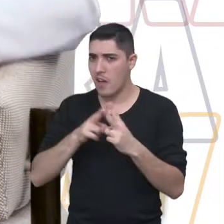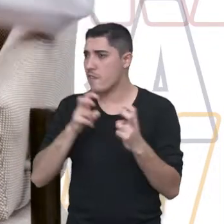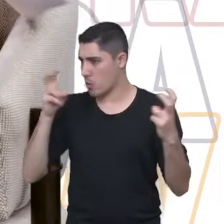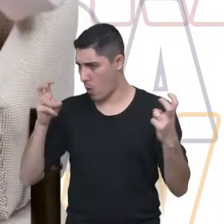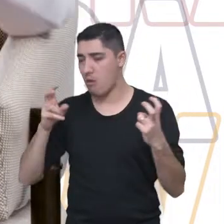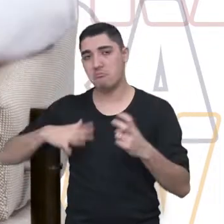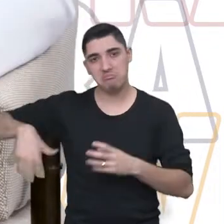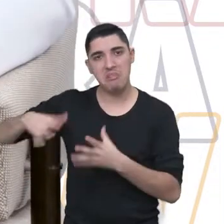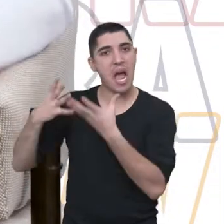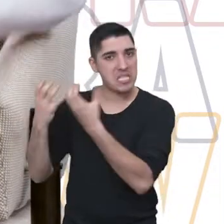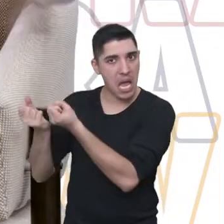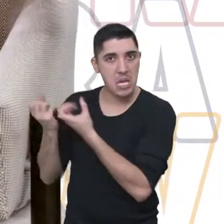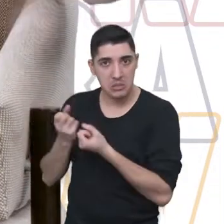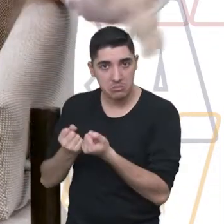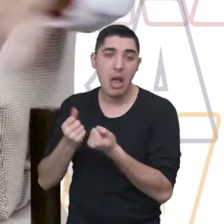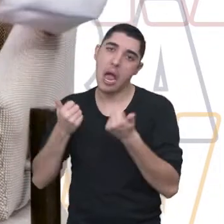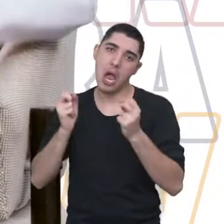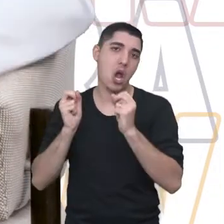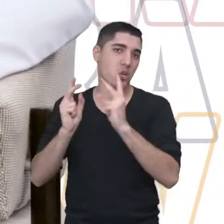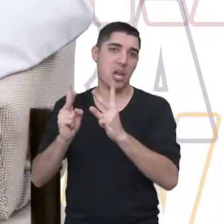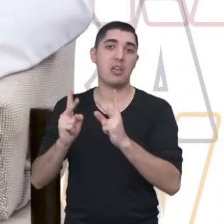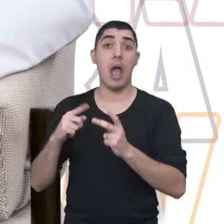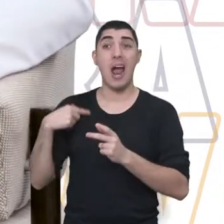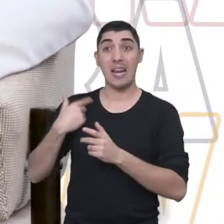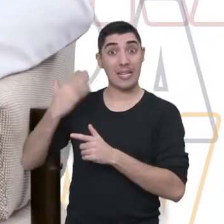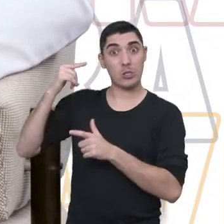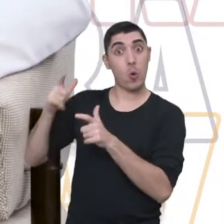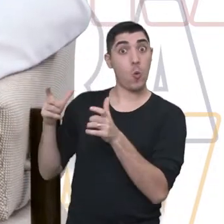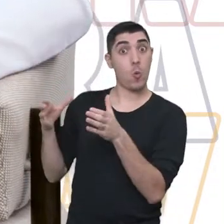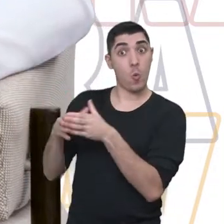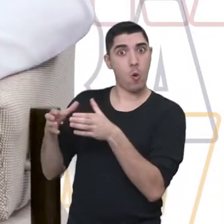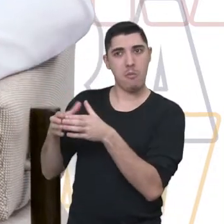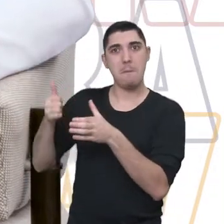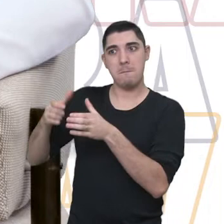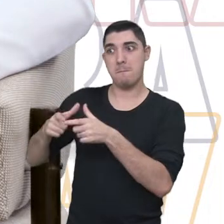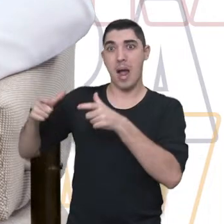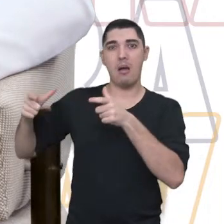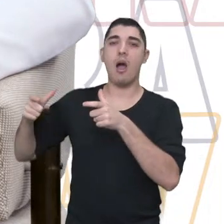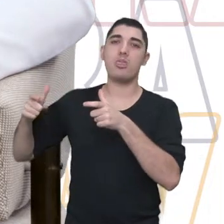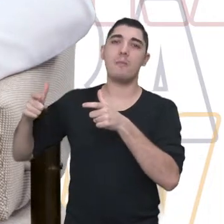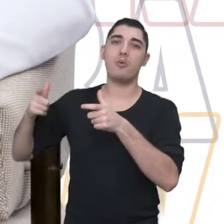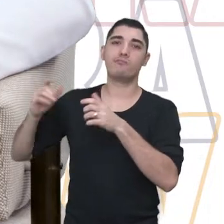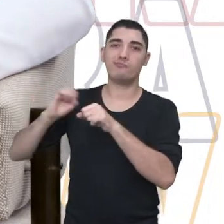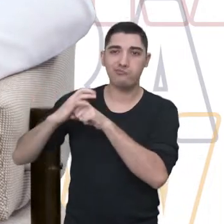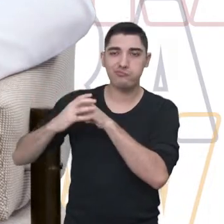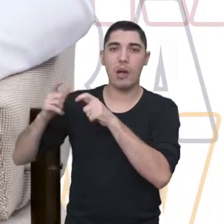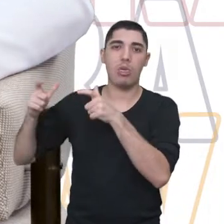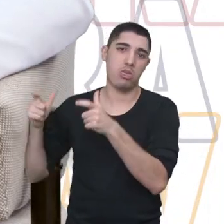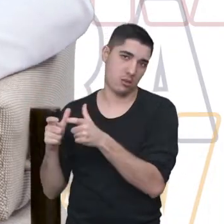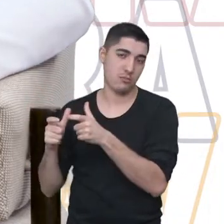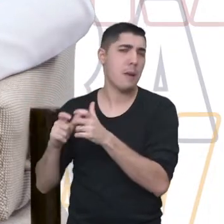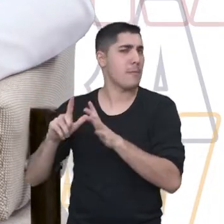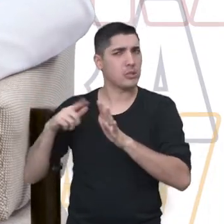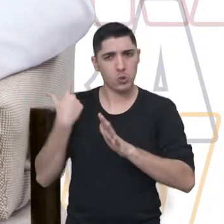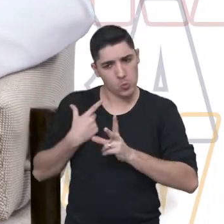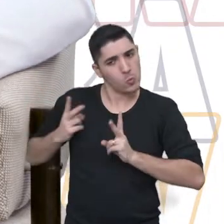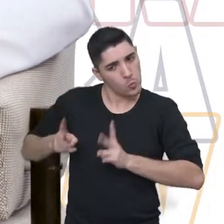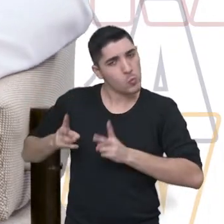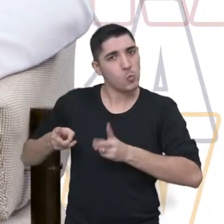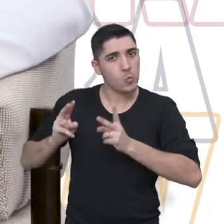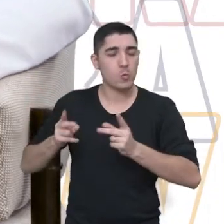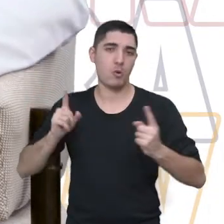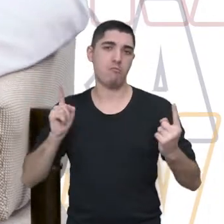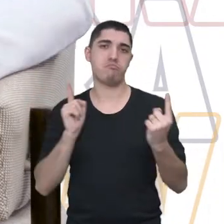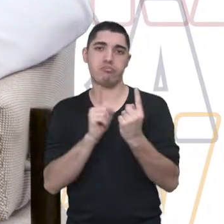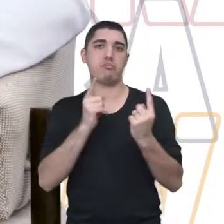atendendo. E o grupo bem reduzido, né? Quando tinha grupo. Mas continuamos atendendo. E